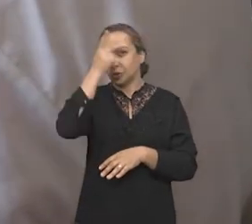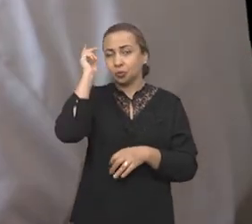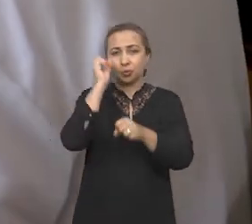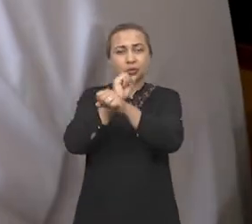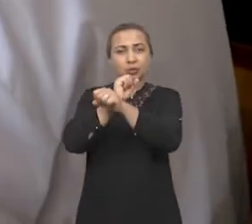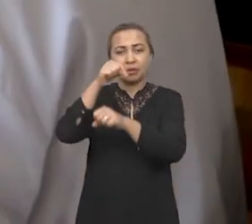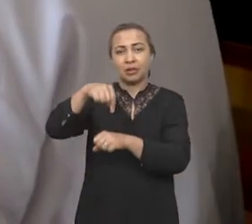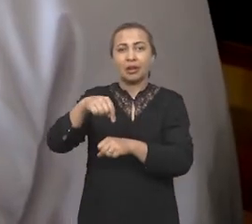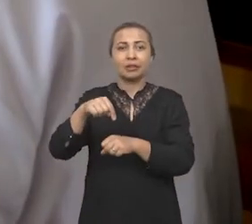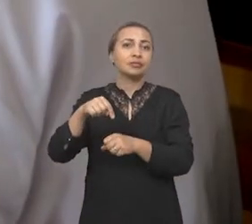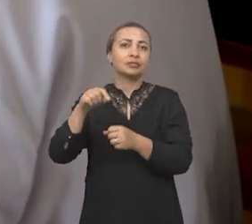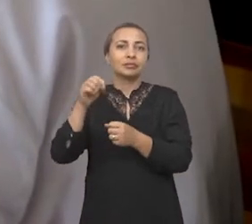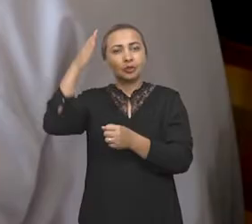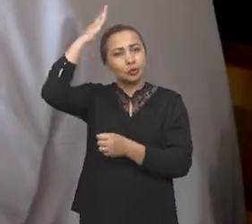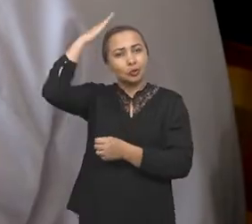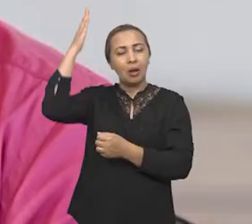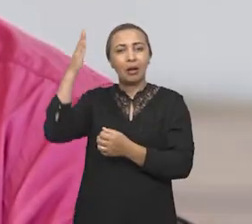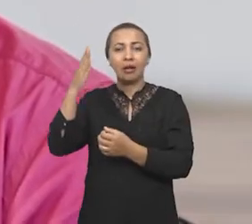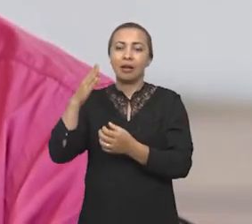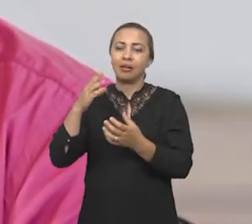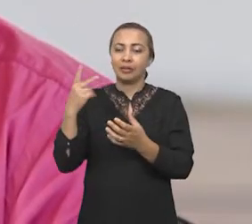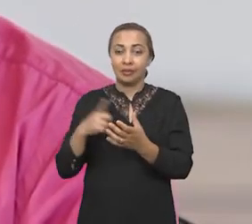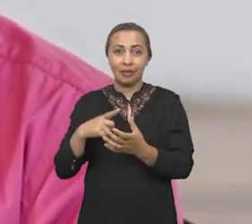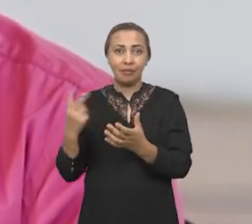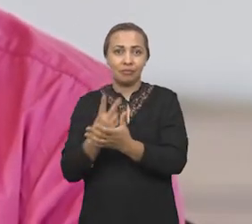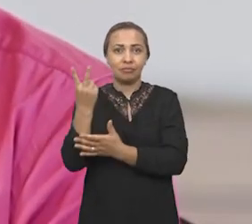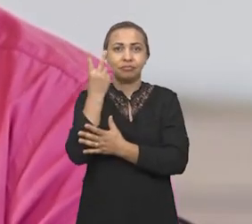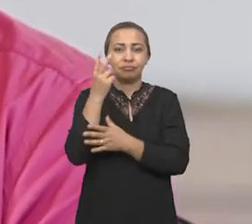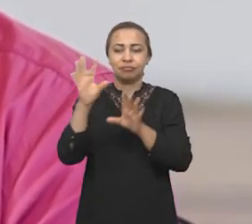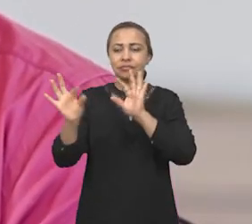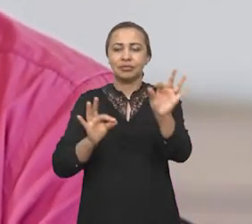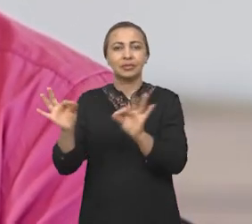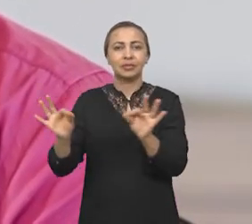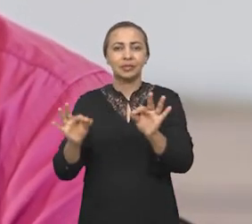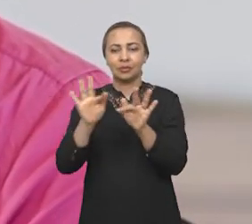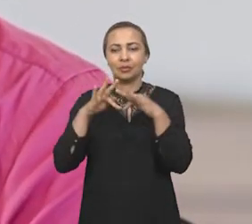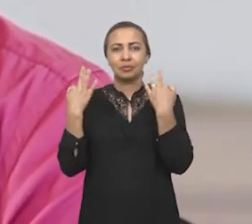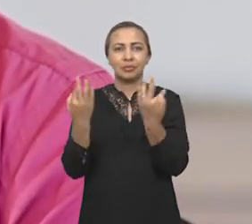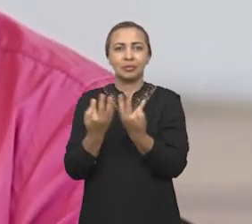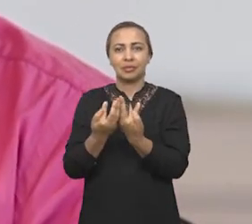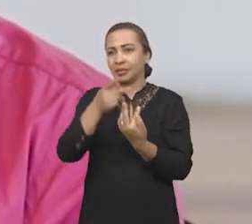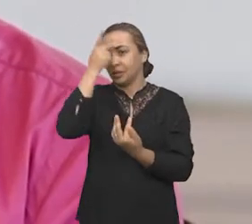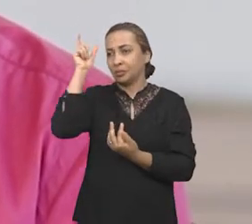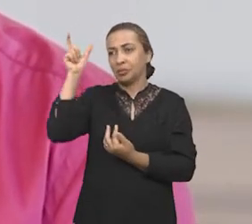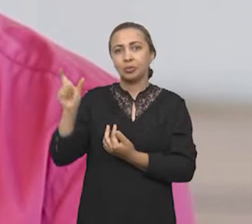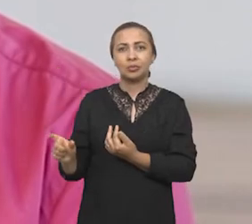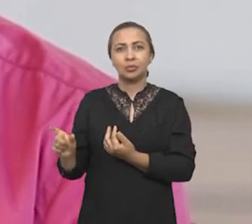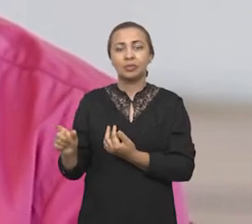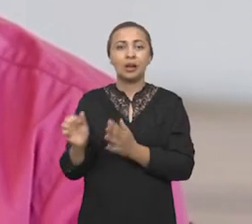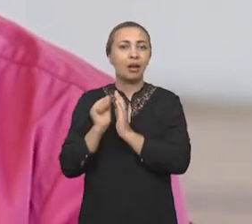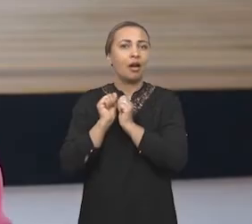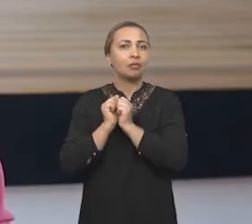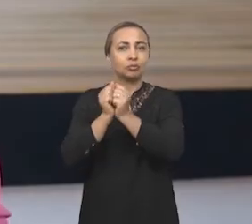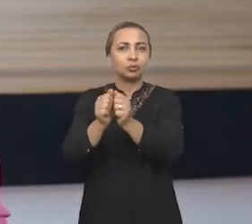Sergipe nasceram no território nacional significa dar valor às formas de organização familiar desses sujeitos. E essa é uma outra contribuição do